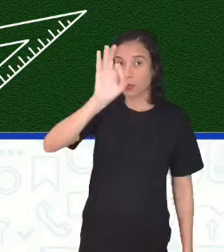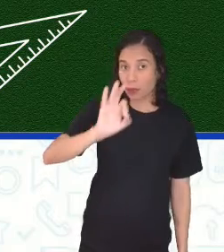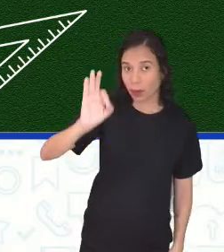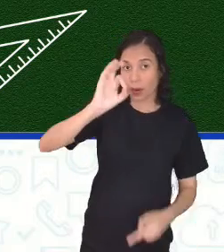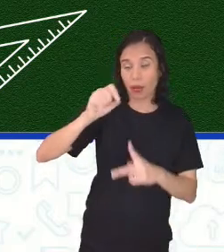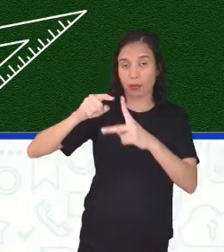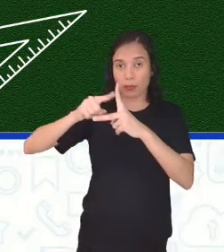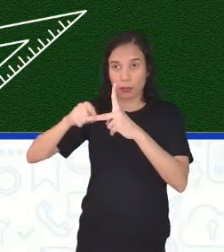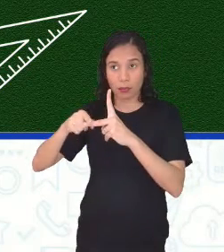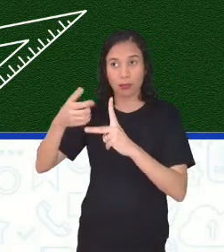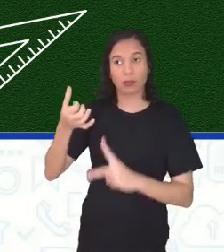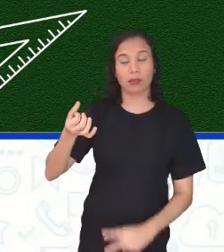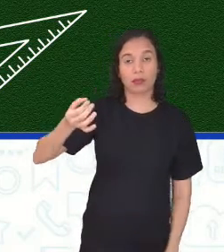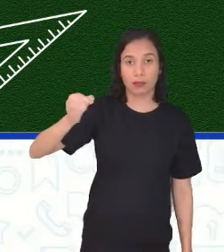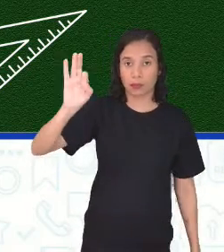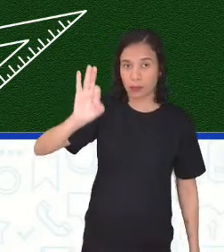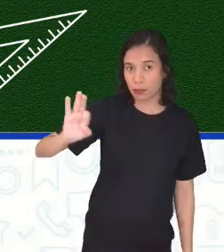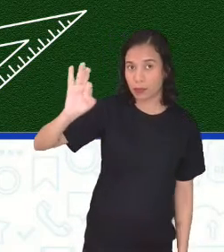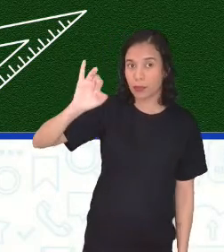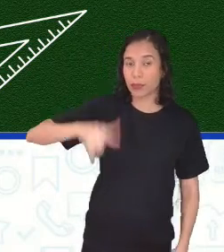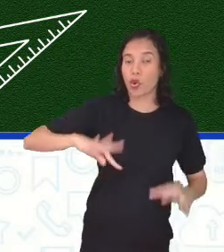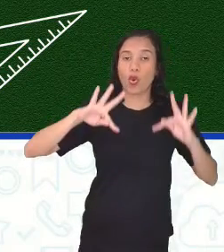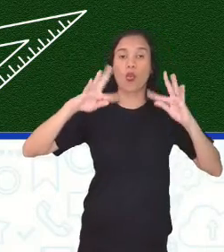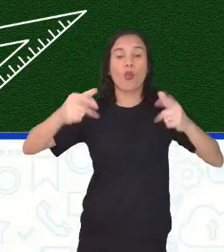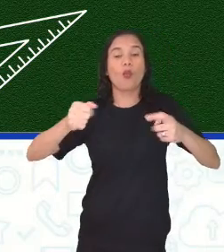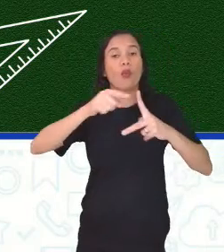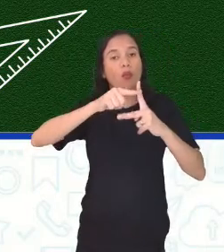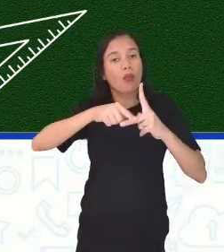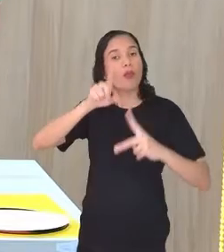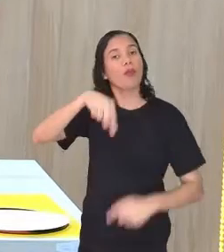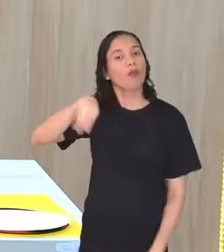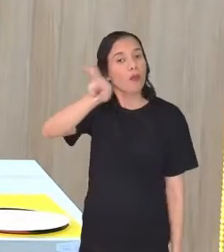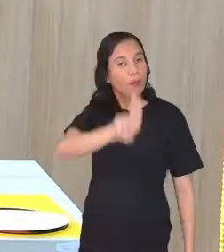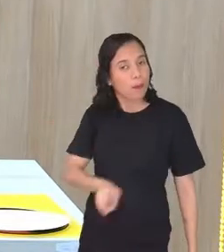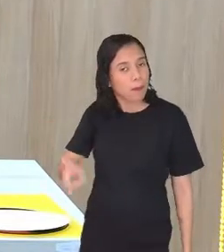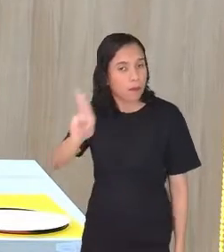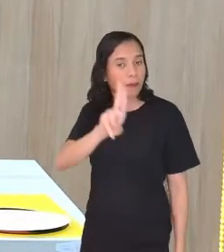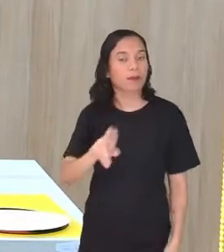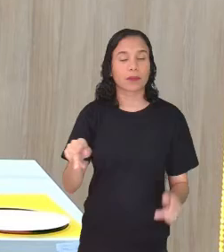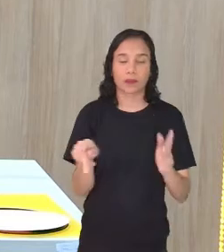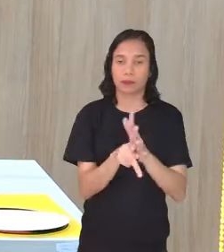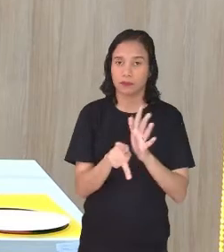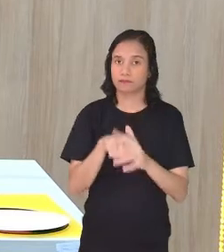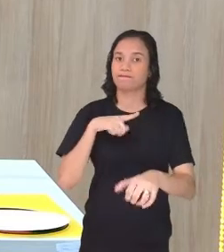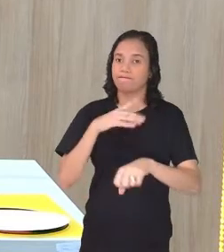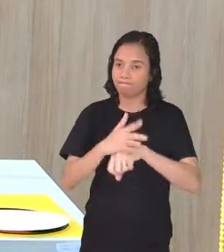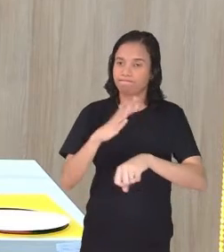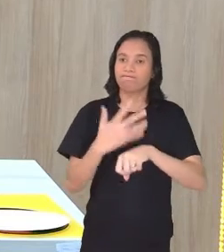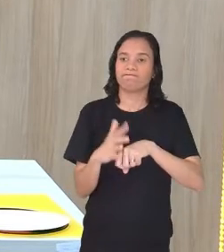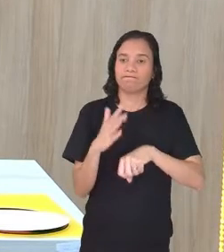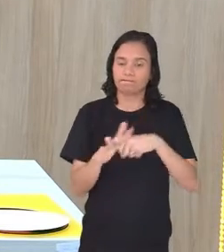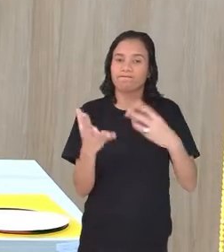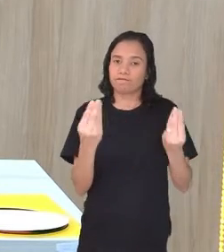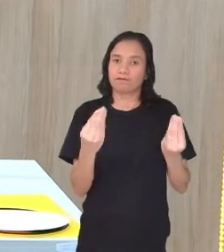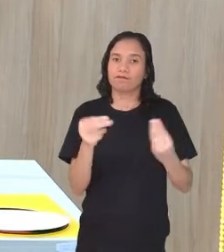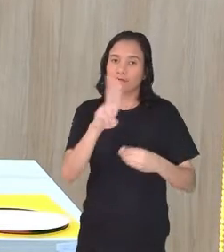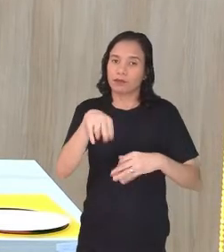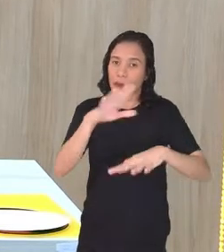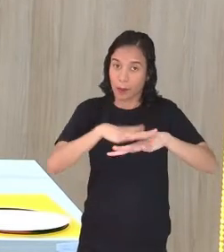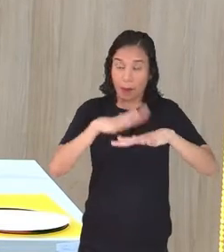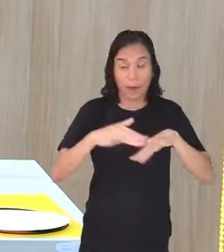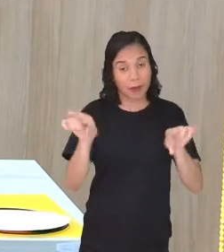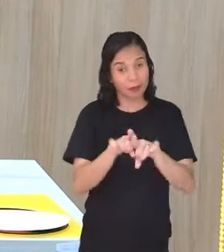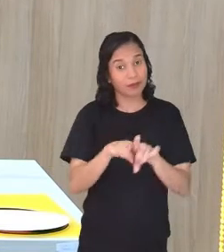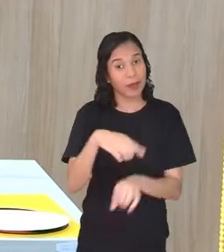Tá, gente? Então, esses ângulos são muito utilizados na matemática. Na vida